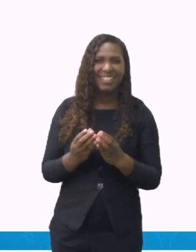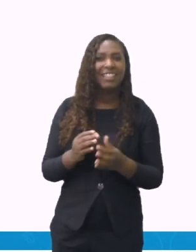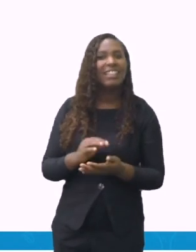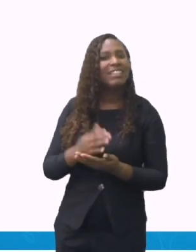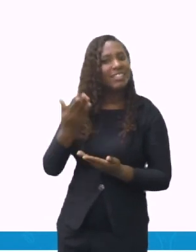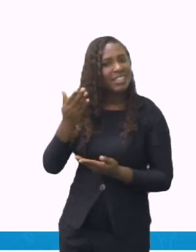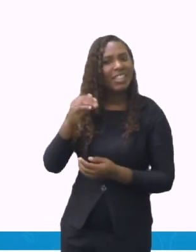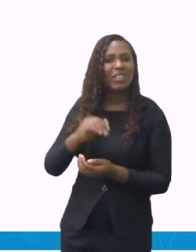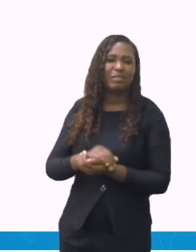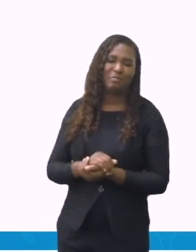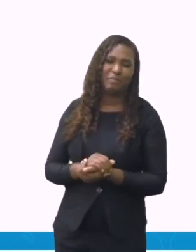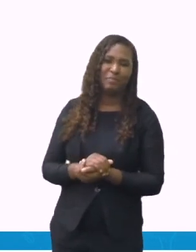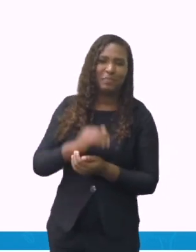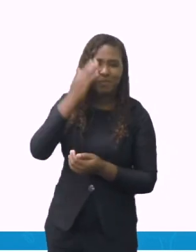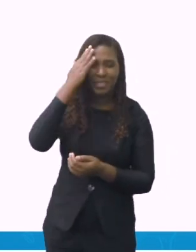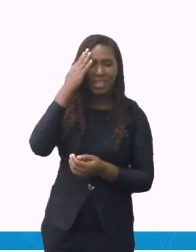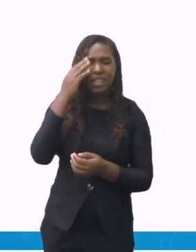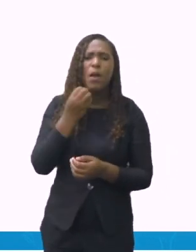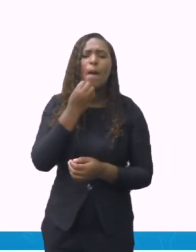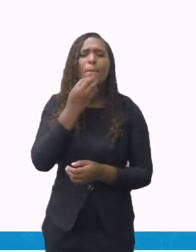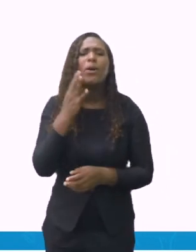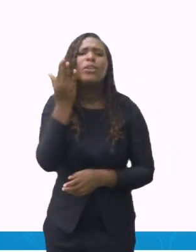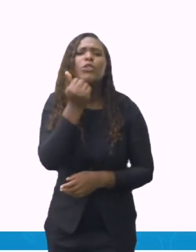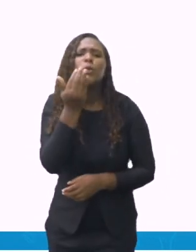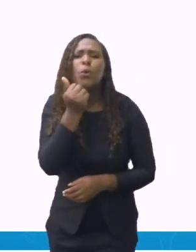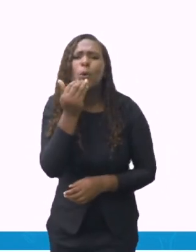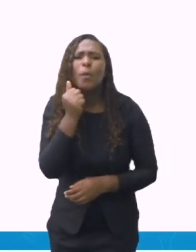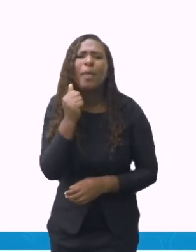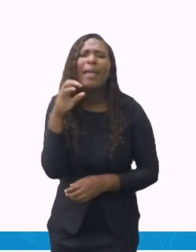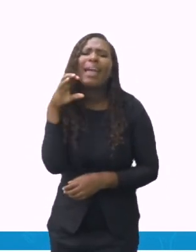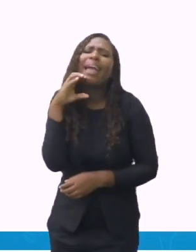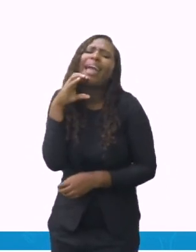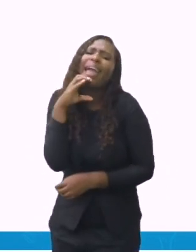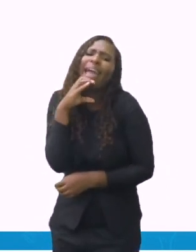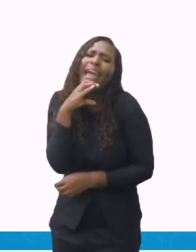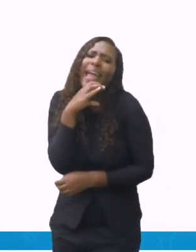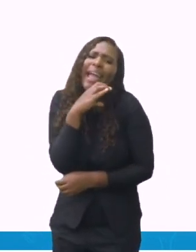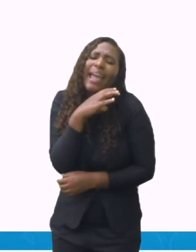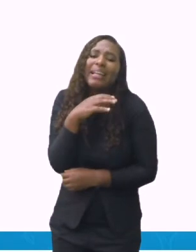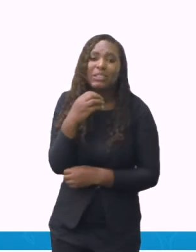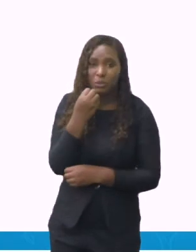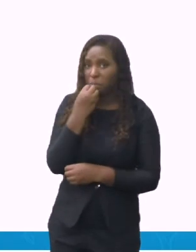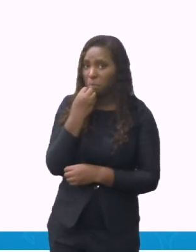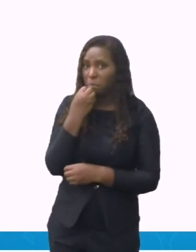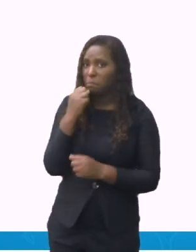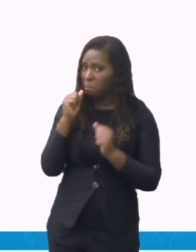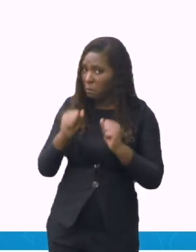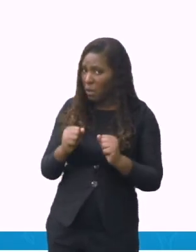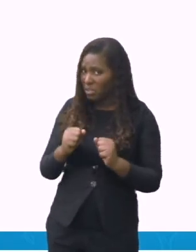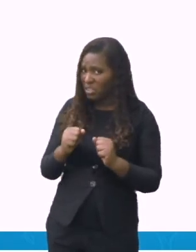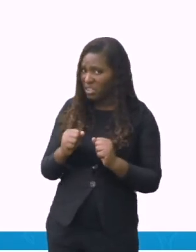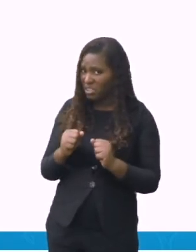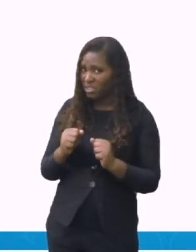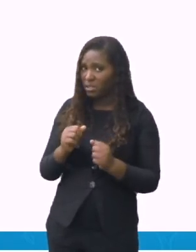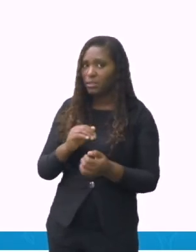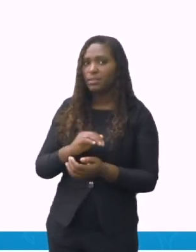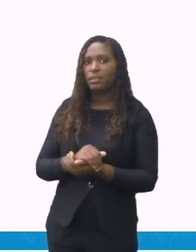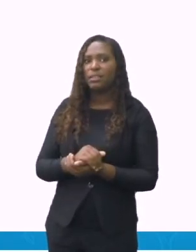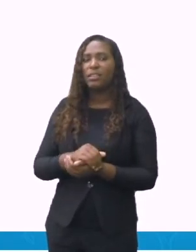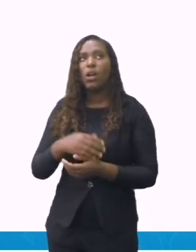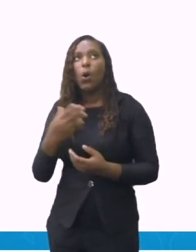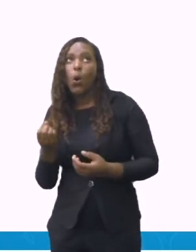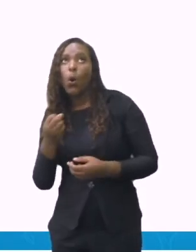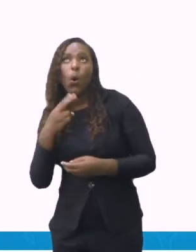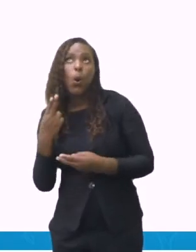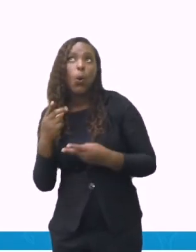pode-se comer quente? É preciso deixar na geladeira? Qual é a quantidade que rende essa receita? Ah, viu